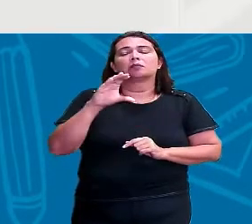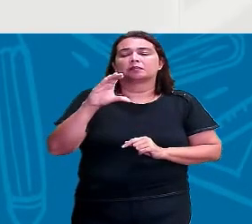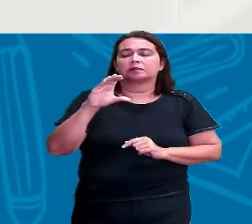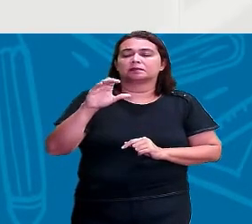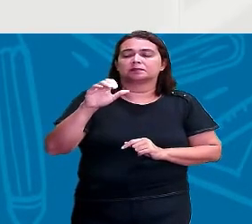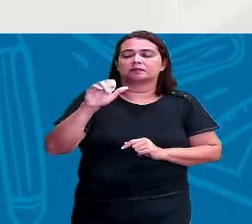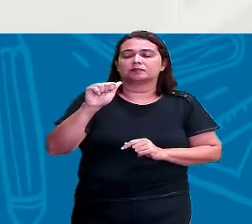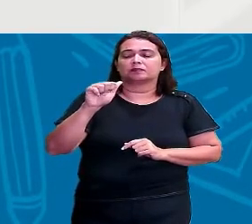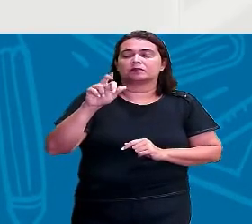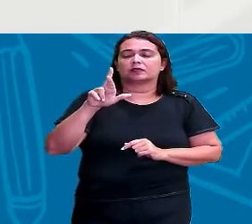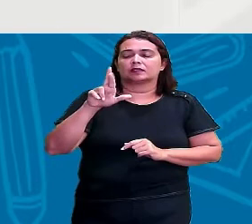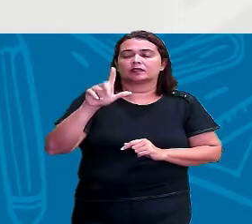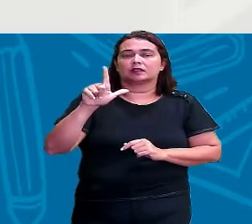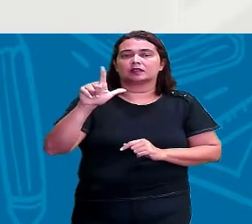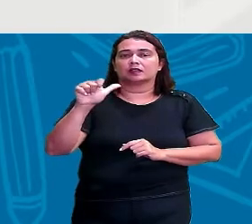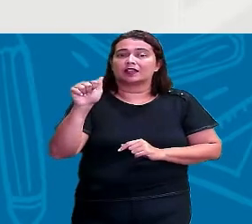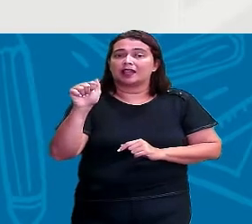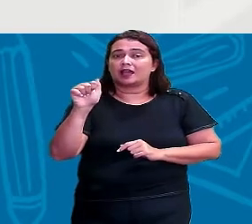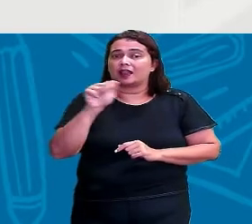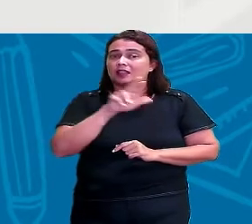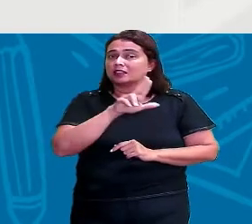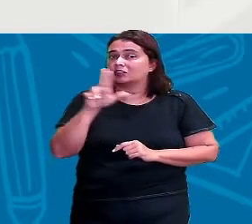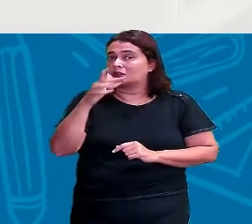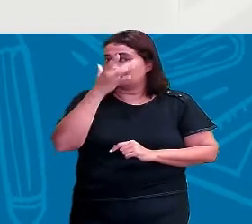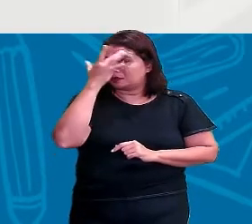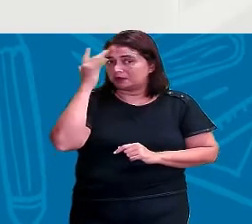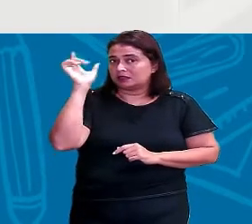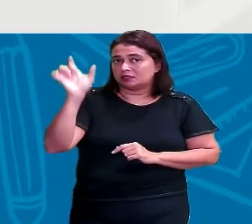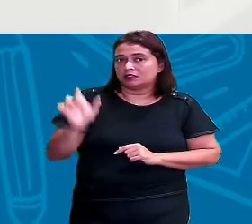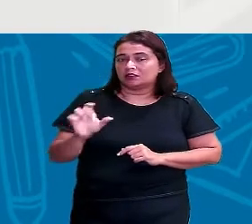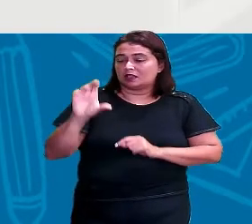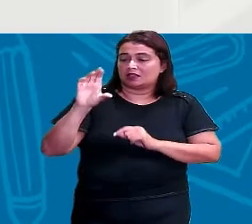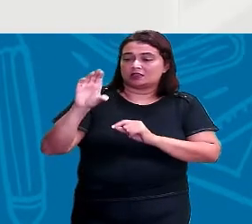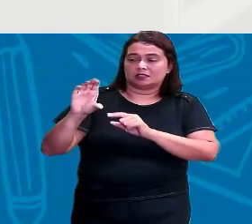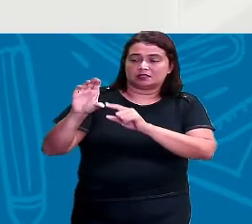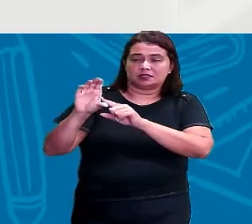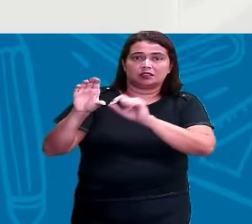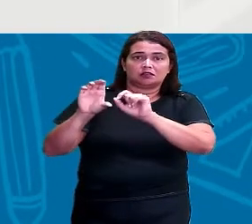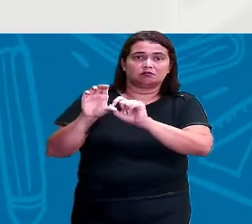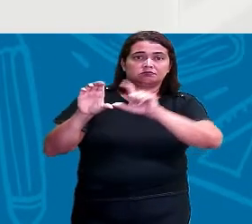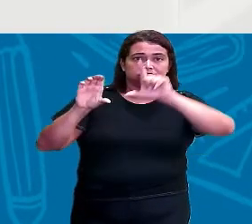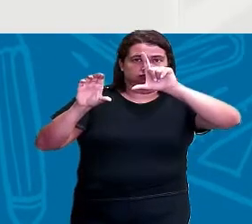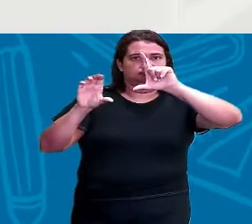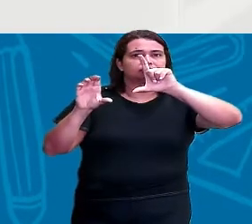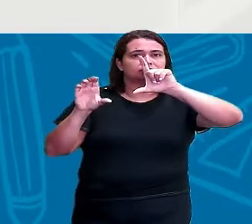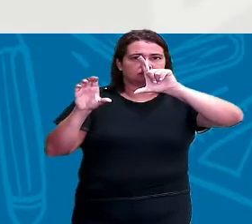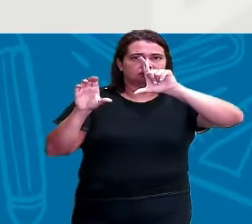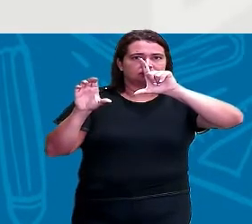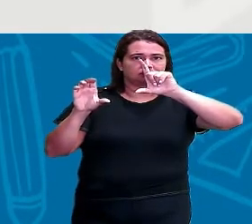é o nome de uma pessoa, então, já vai ser com a letrinha C maiúscula, tá bom?